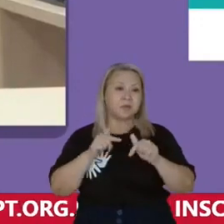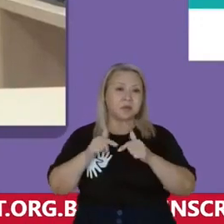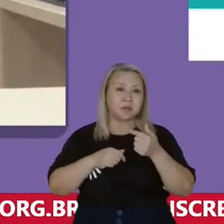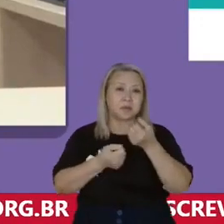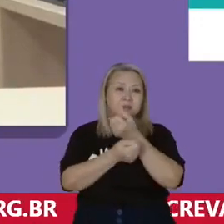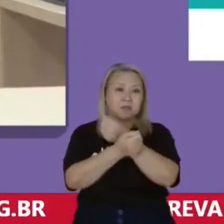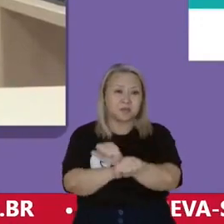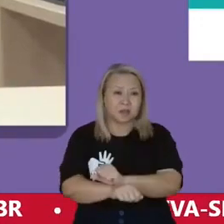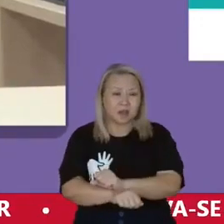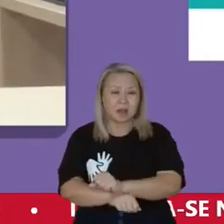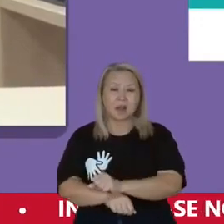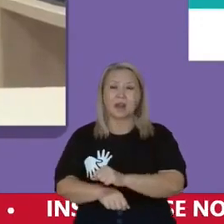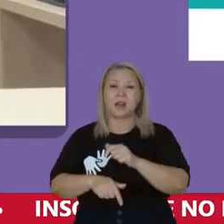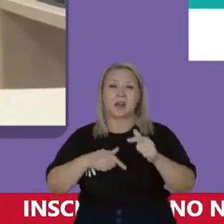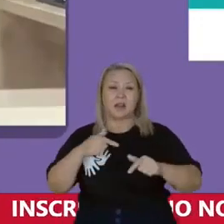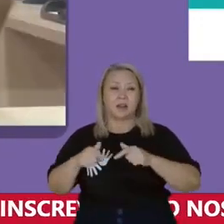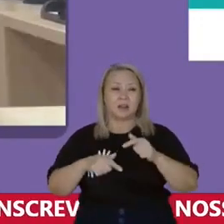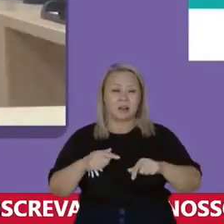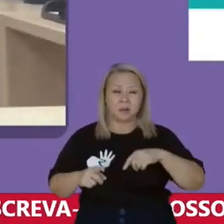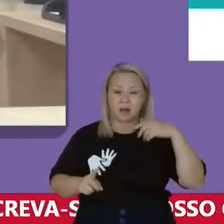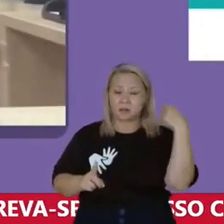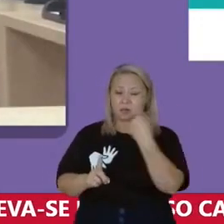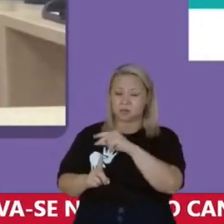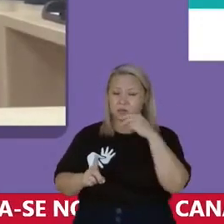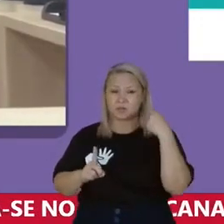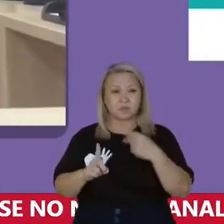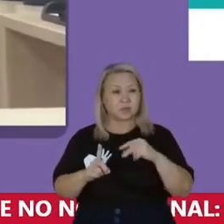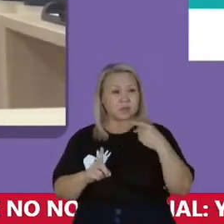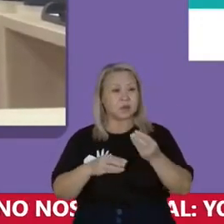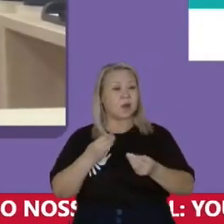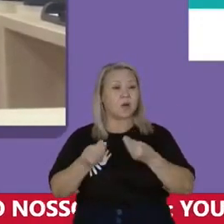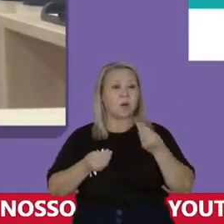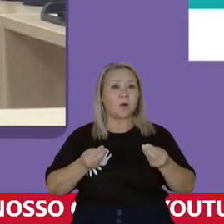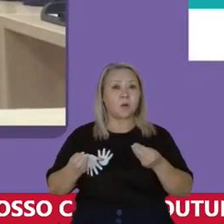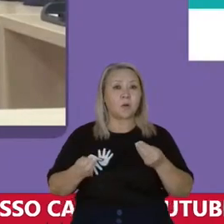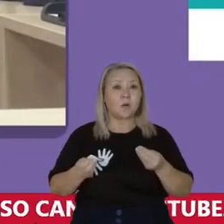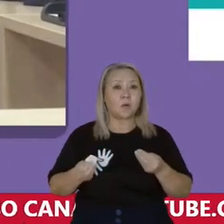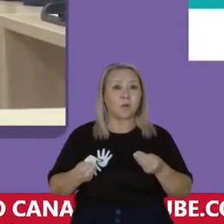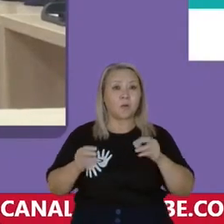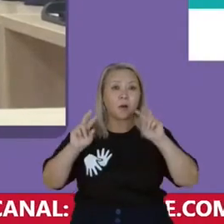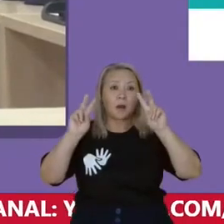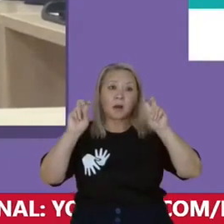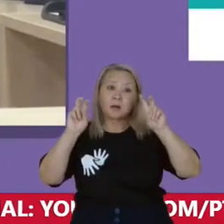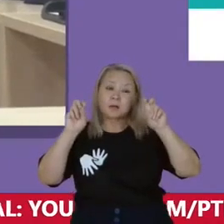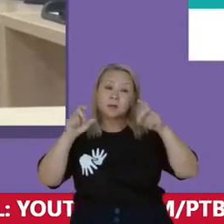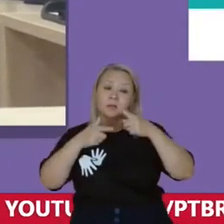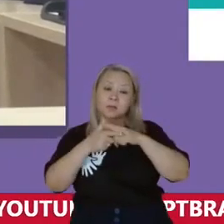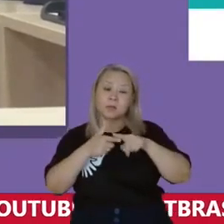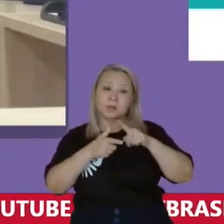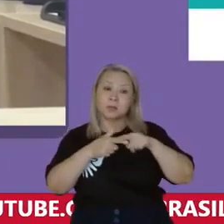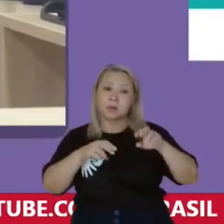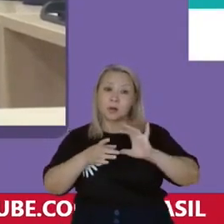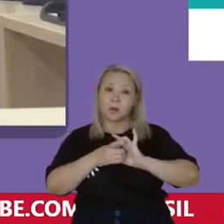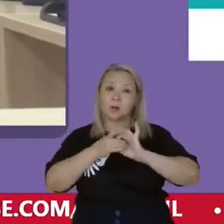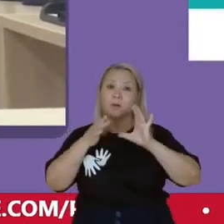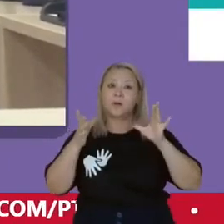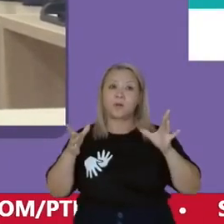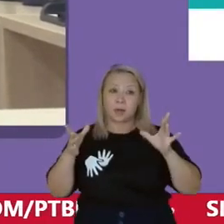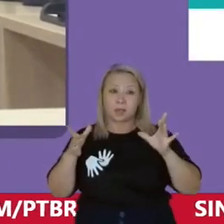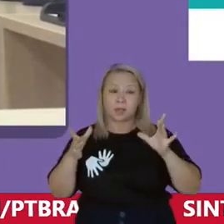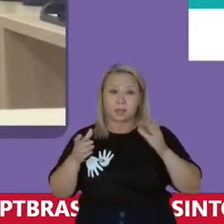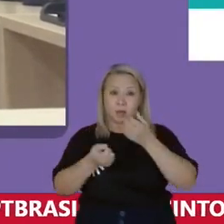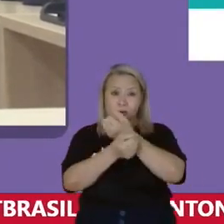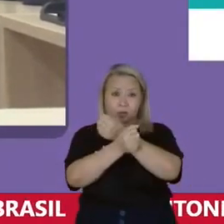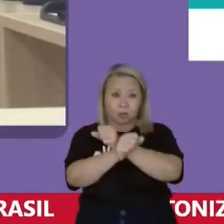trabalhando embaixo de chicote Quando vieram a questão da libertação Chamada libertação dos